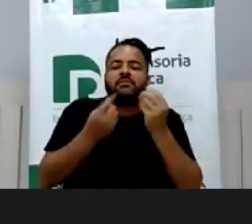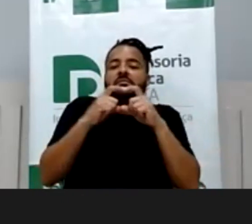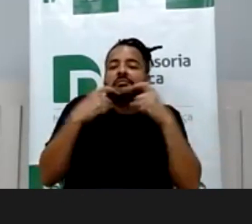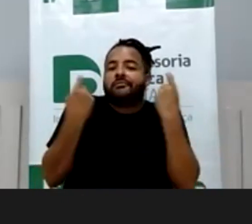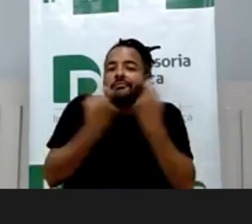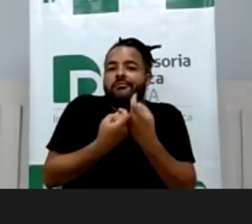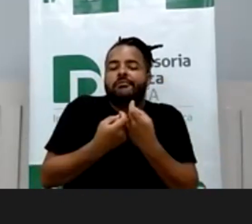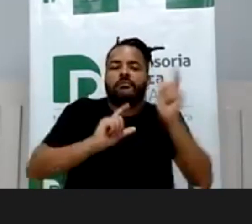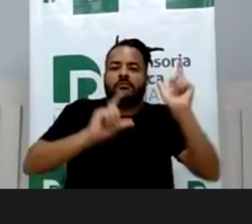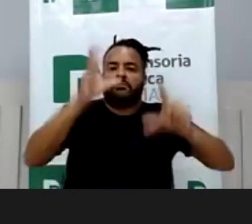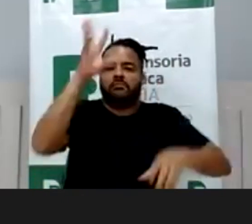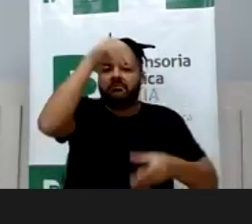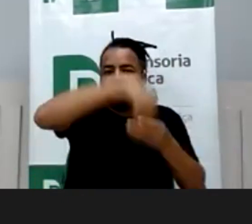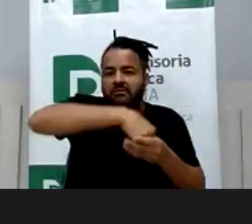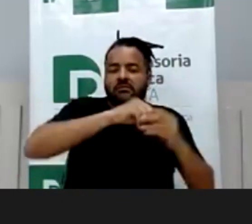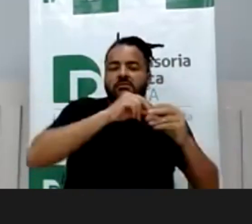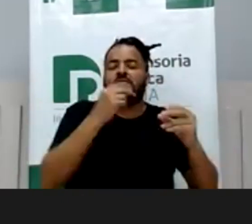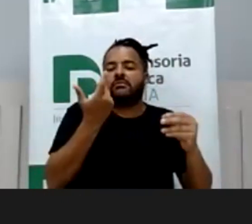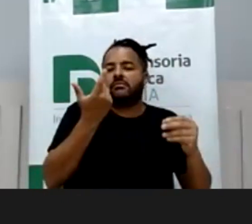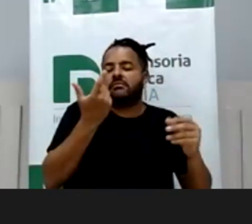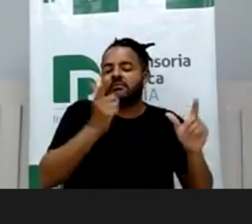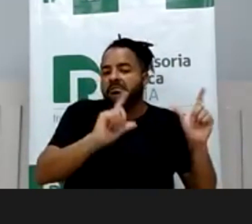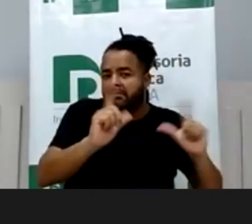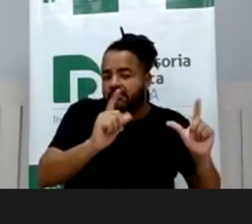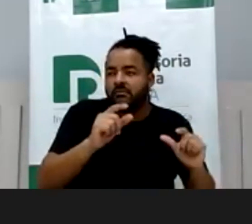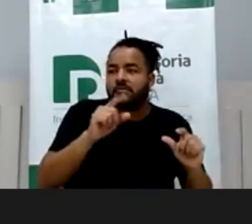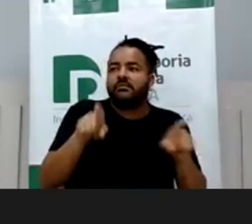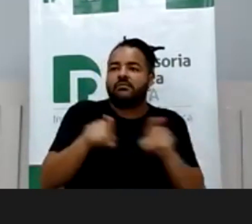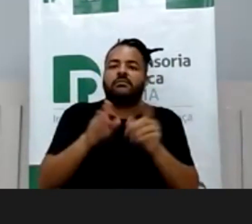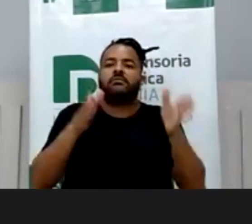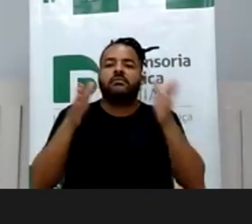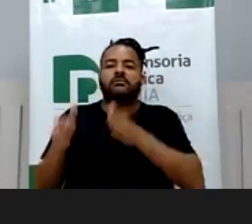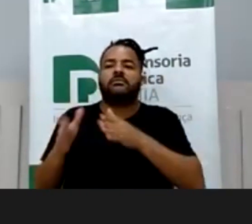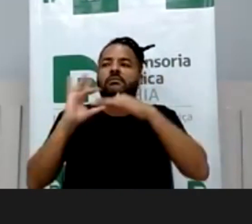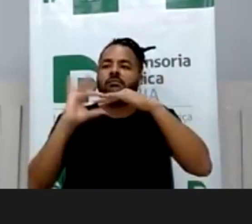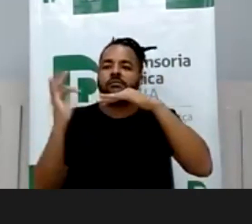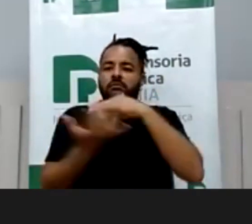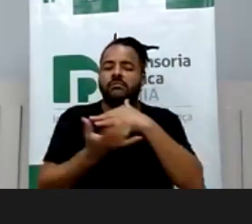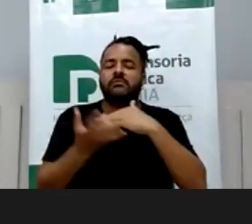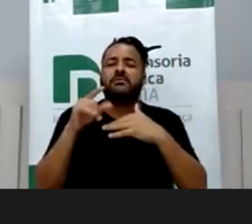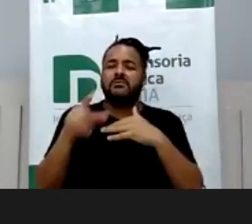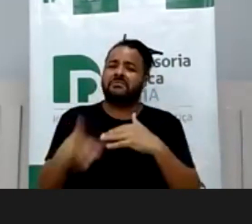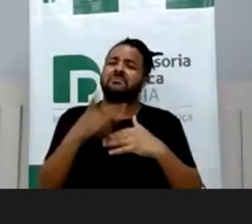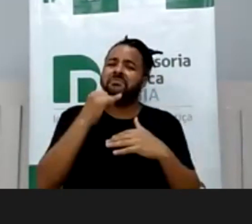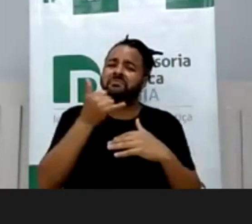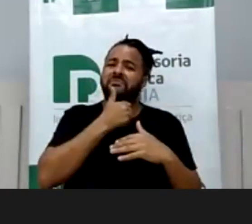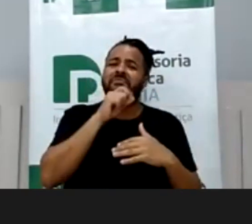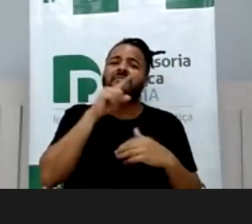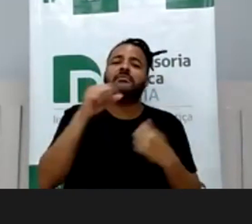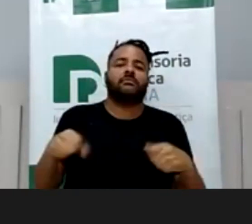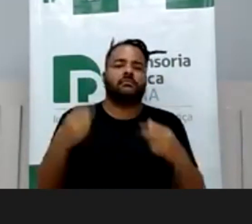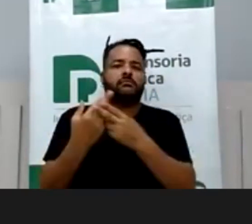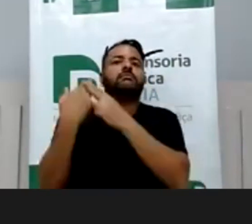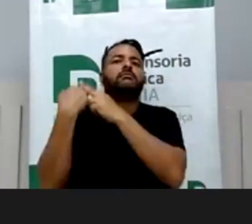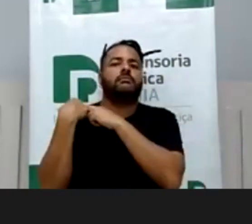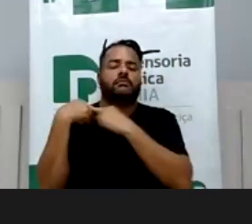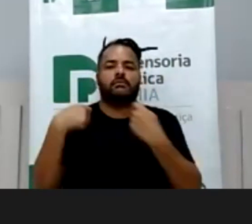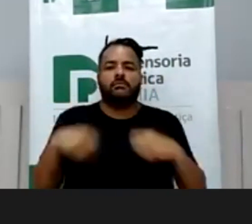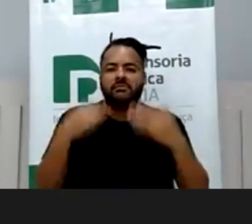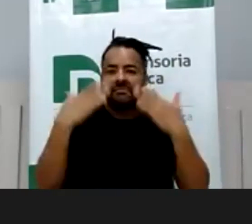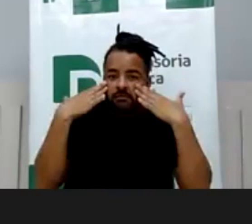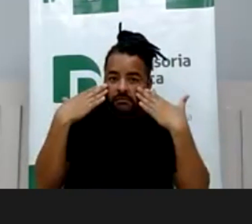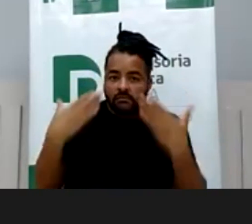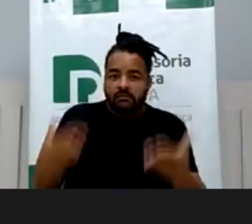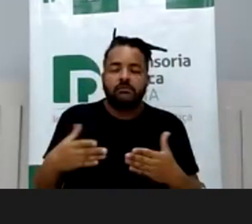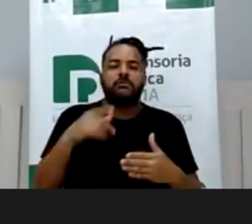tanto na TV quanto na rede social, que isso vai ser responsabilizado de fato. ele está expondo sua filha